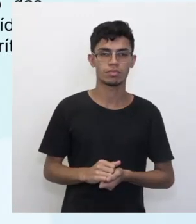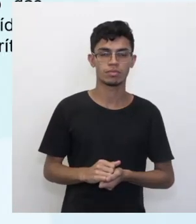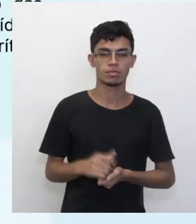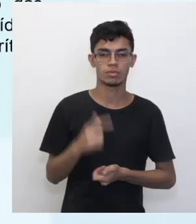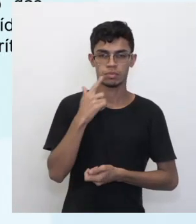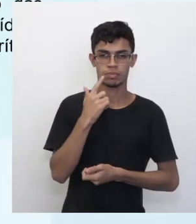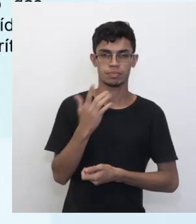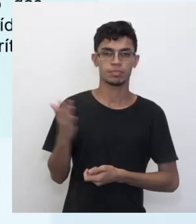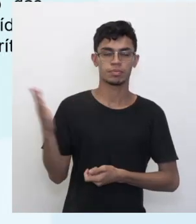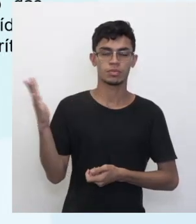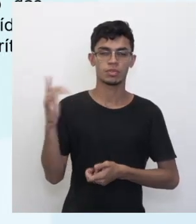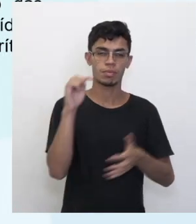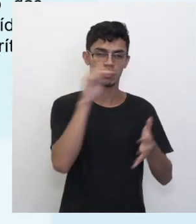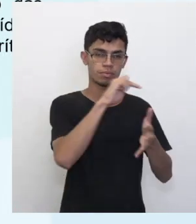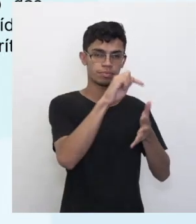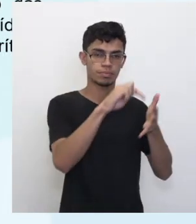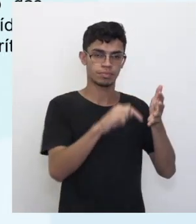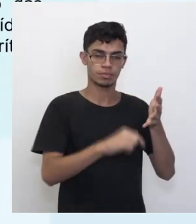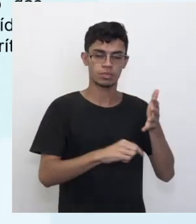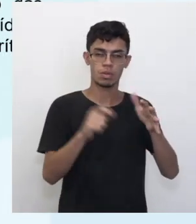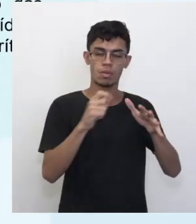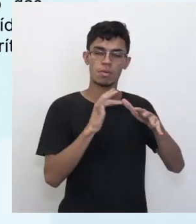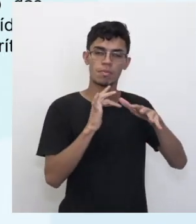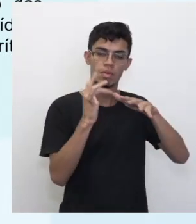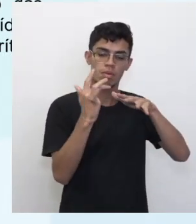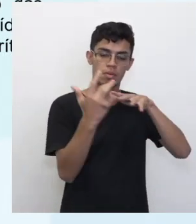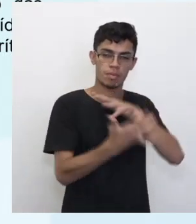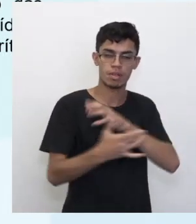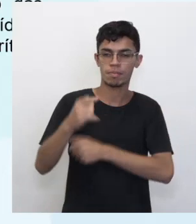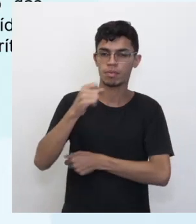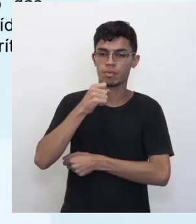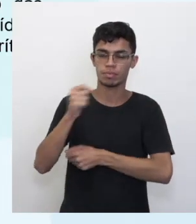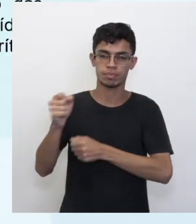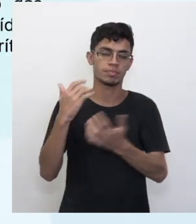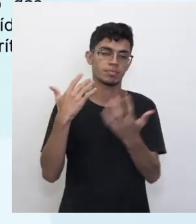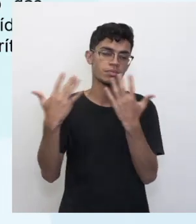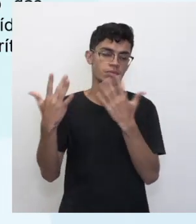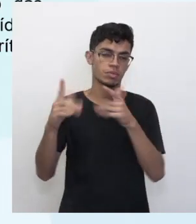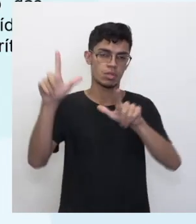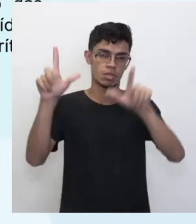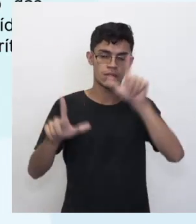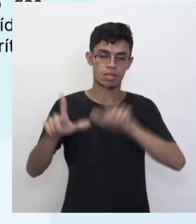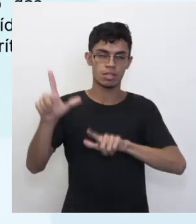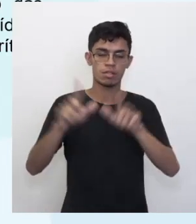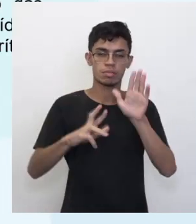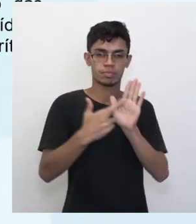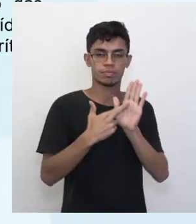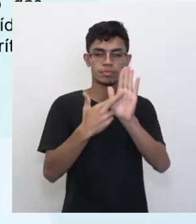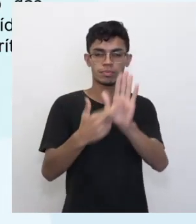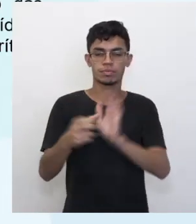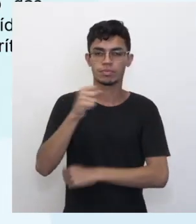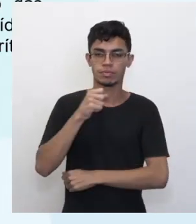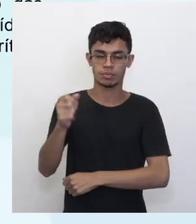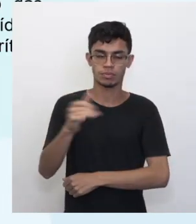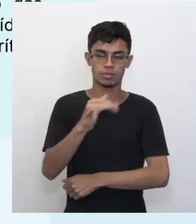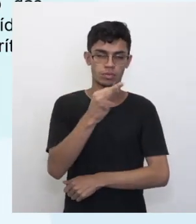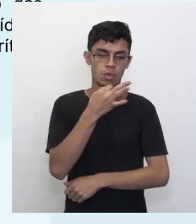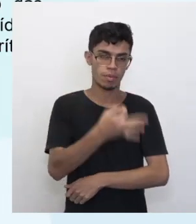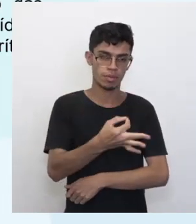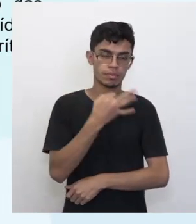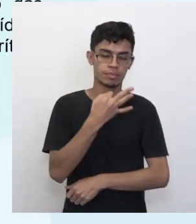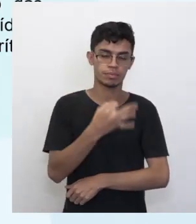etc. Em várias mídias, vivenciando de forma significativa o papel de repórter, analista, crítico,